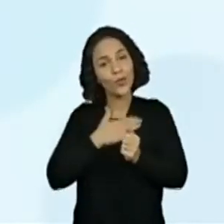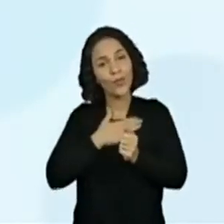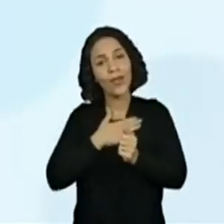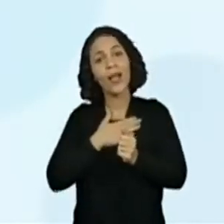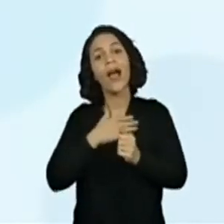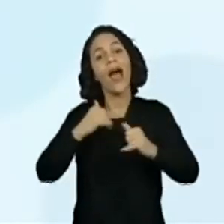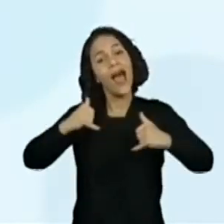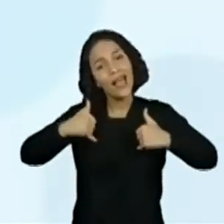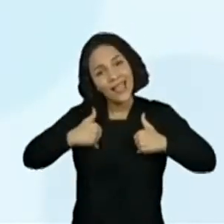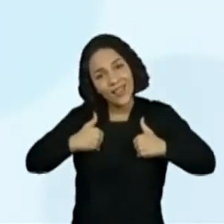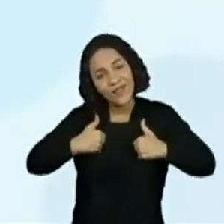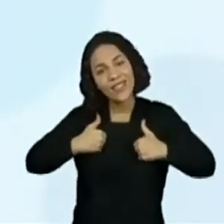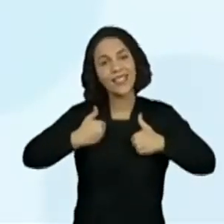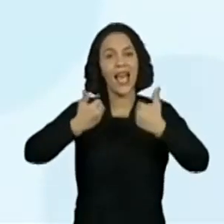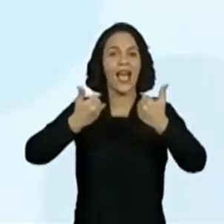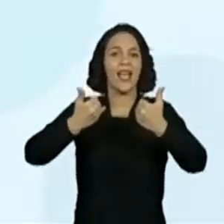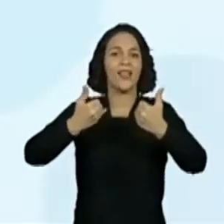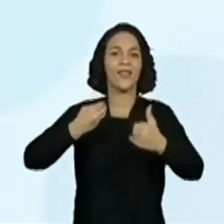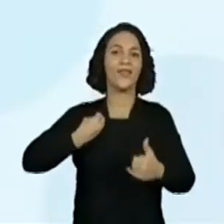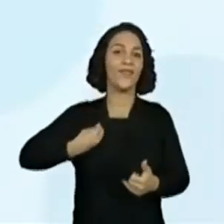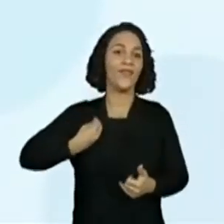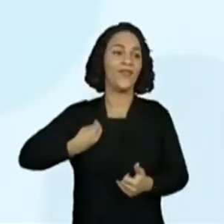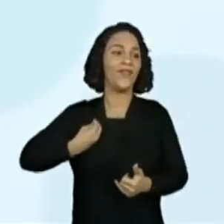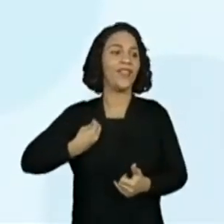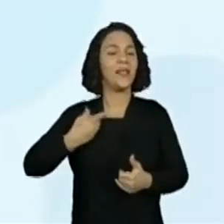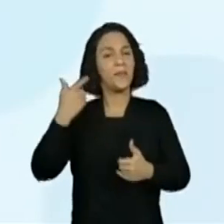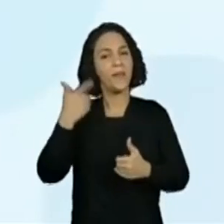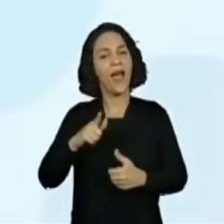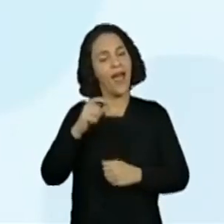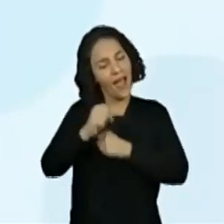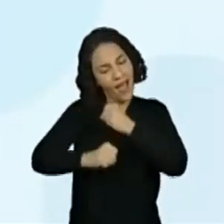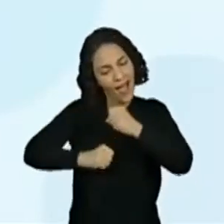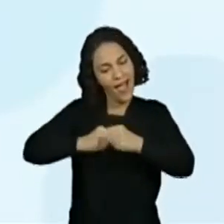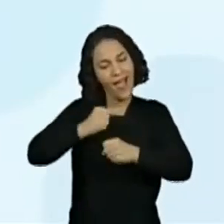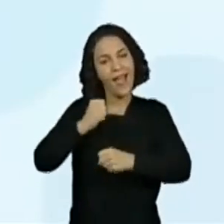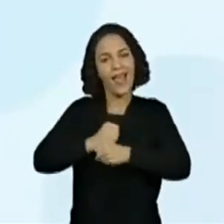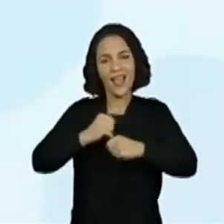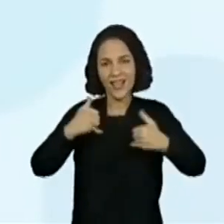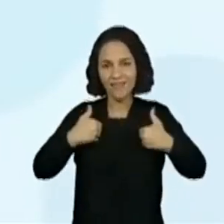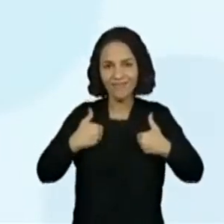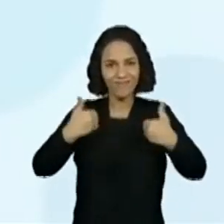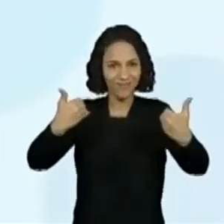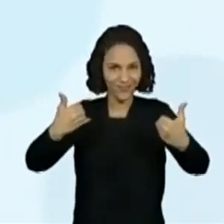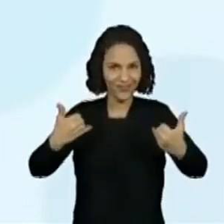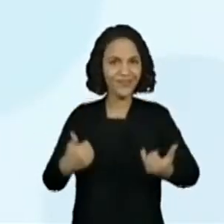um ano de vida. Ou seja, é um aniversário. Sim. Um convite de aniversário.